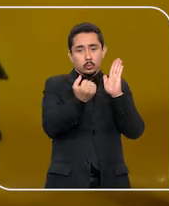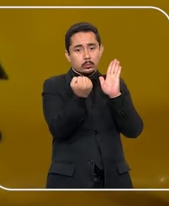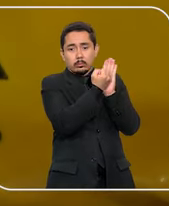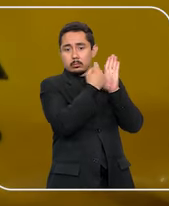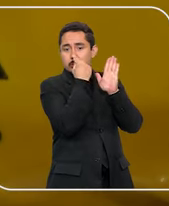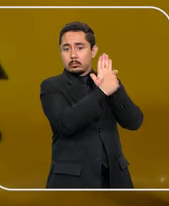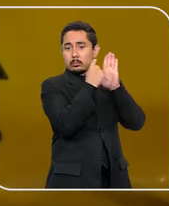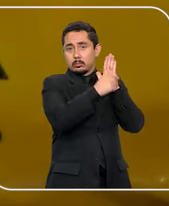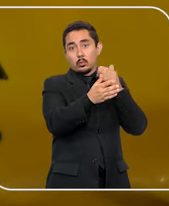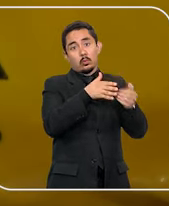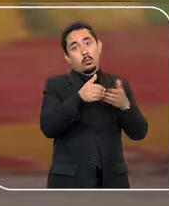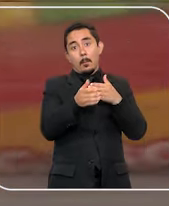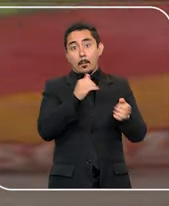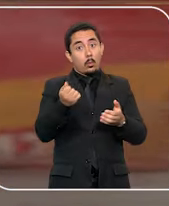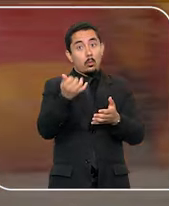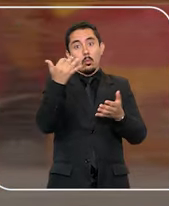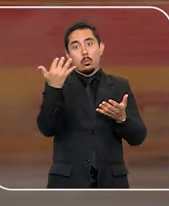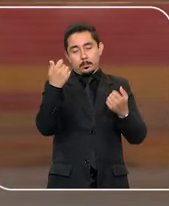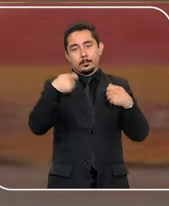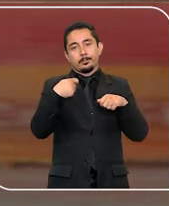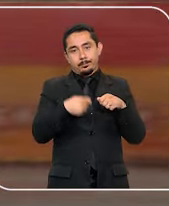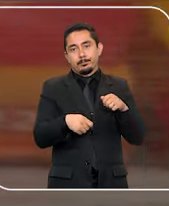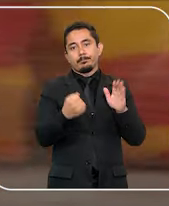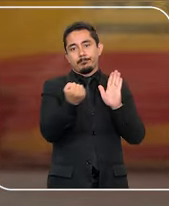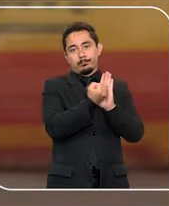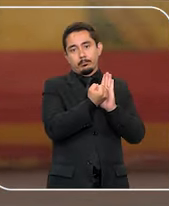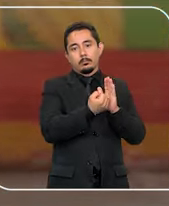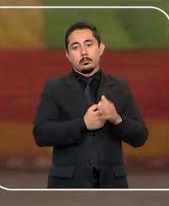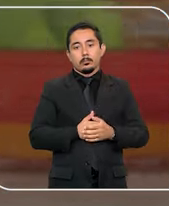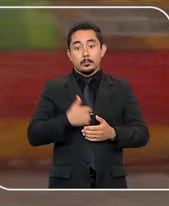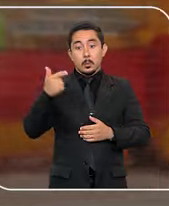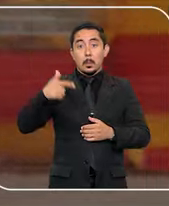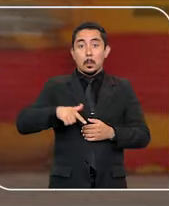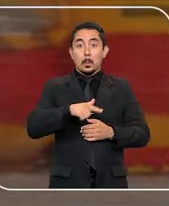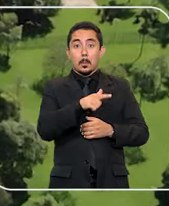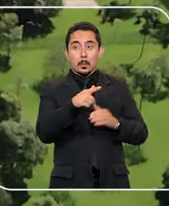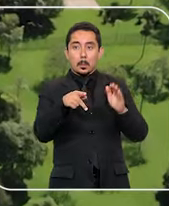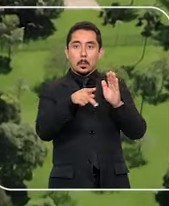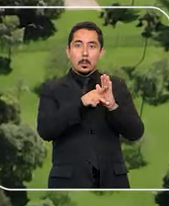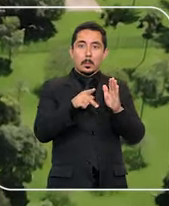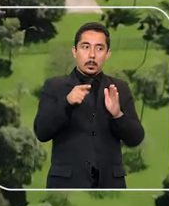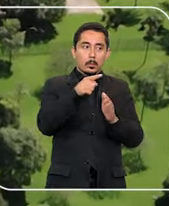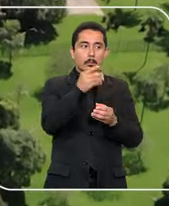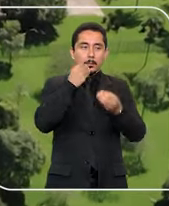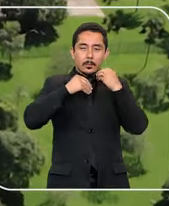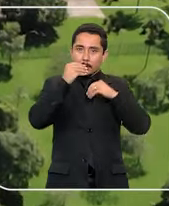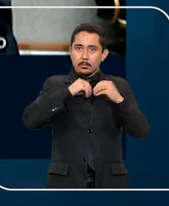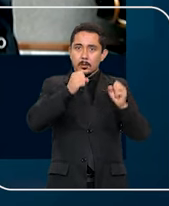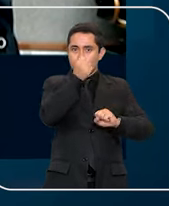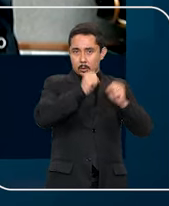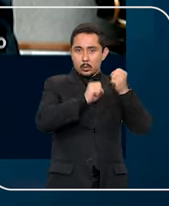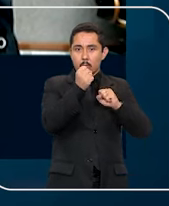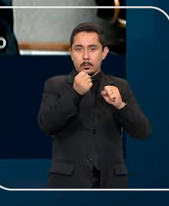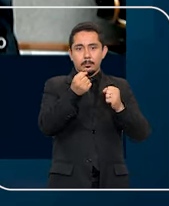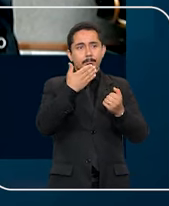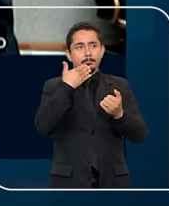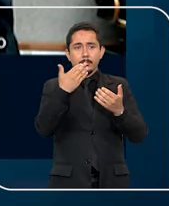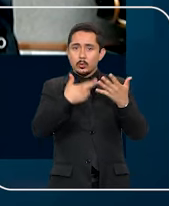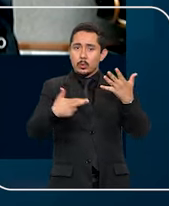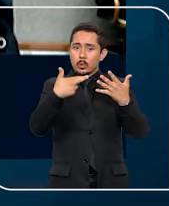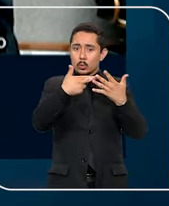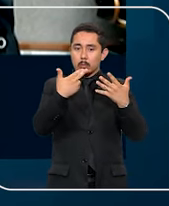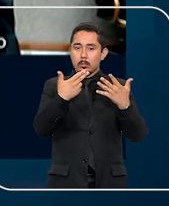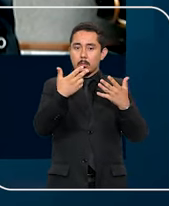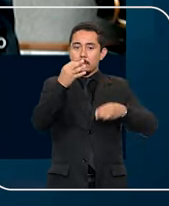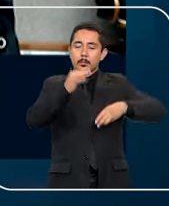independentemente de quantidades. A União e a Associação Brasileira das Indústrias da Alimentação recorreram ao STJ. Para o relator na segunda turma,